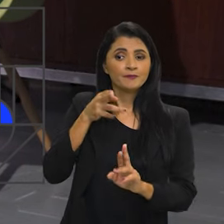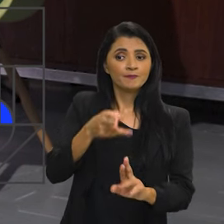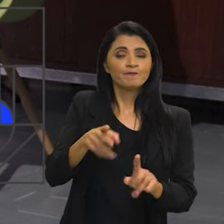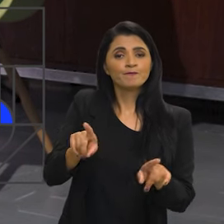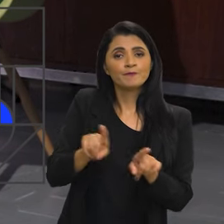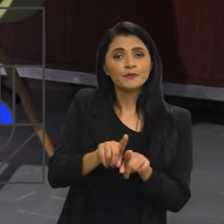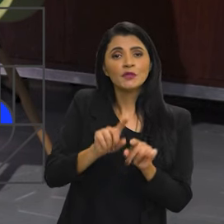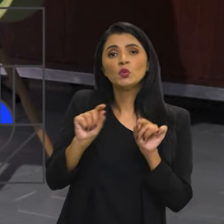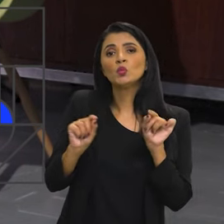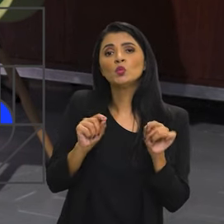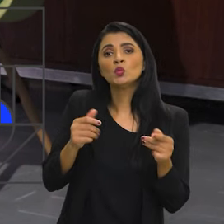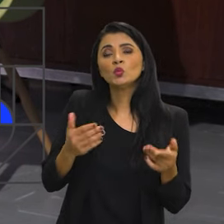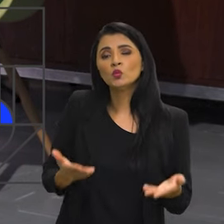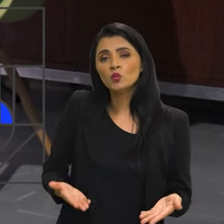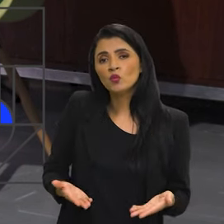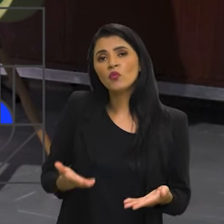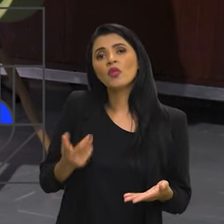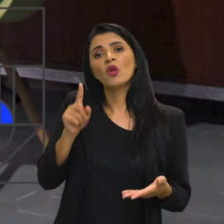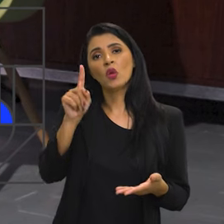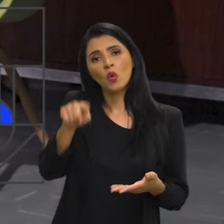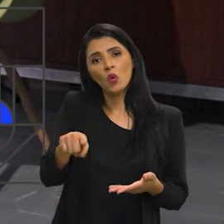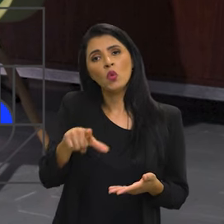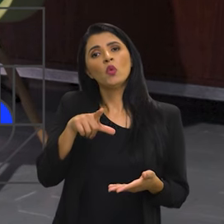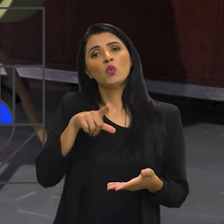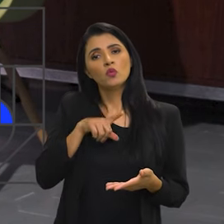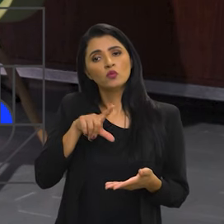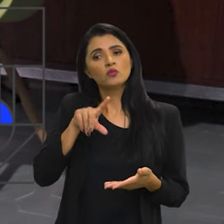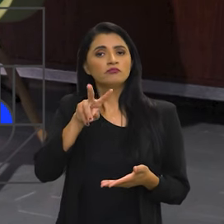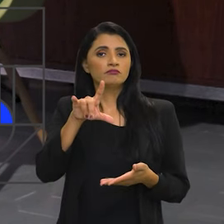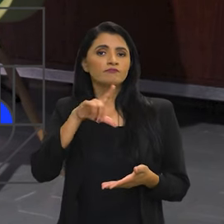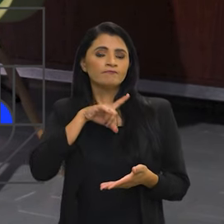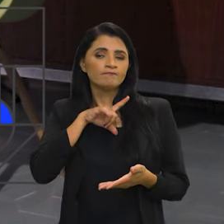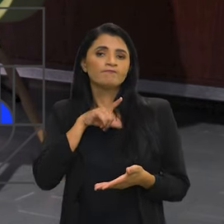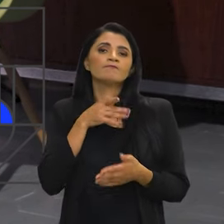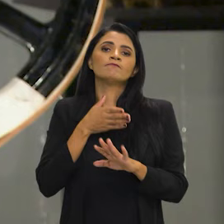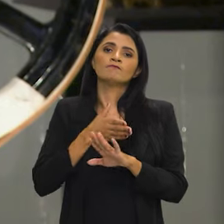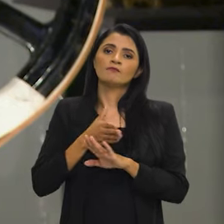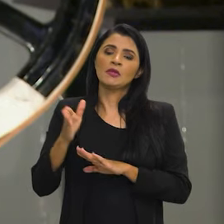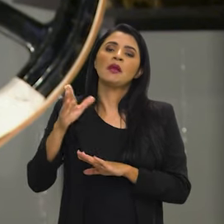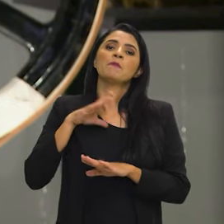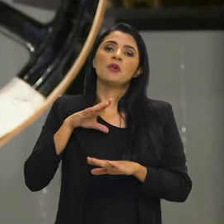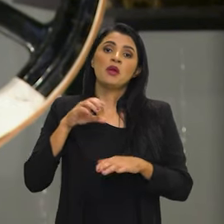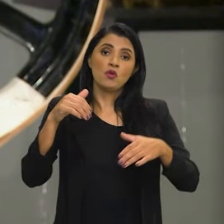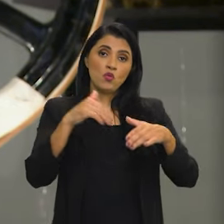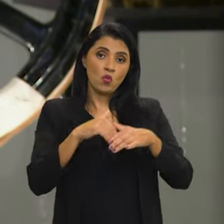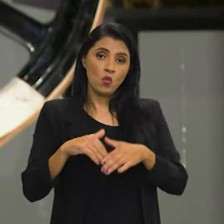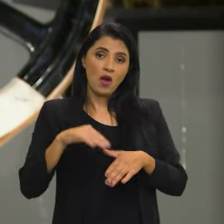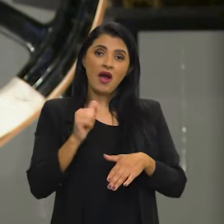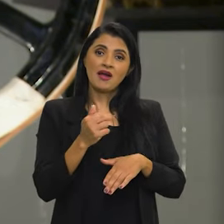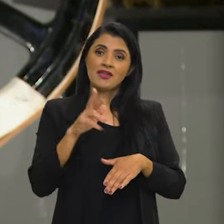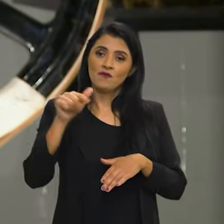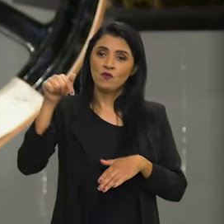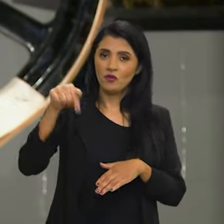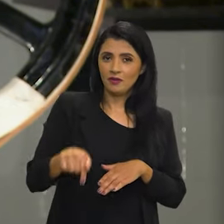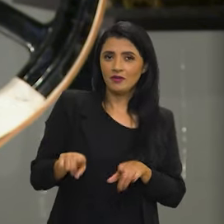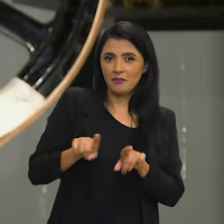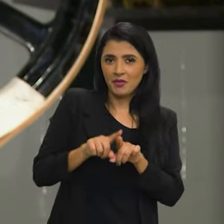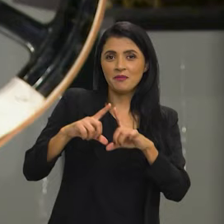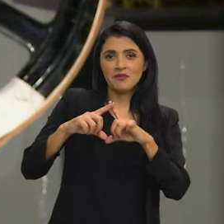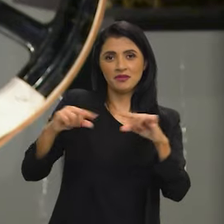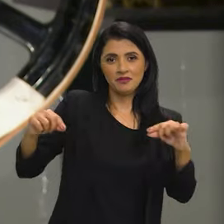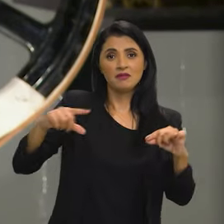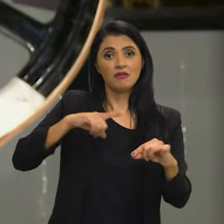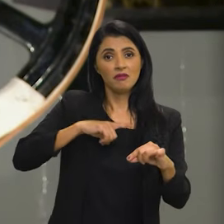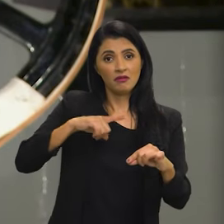ao que está custodiado na superintendência do Arquivo Nacional aqui em